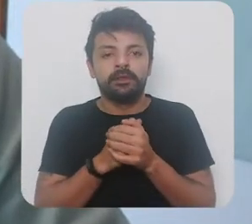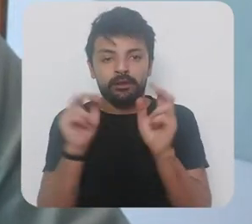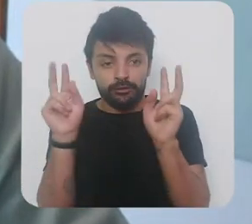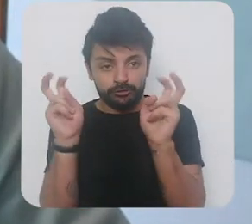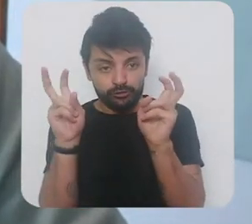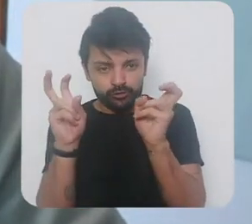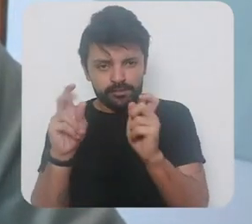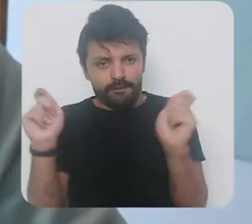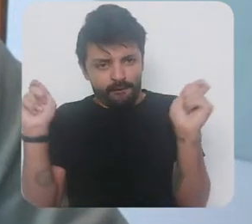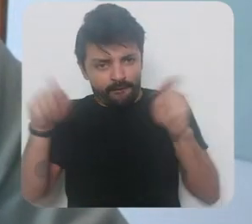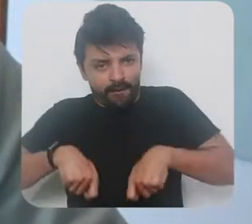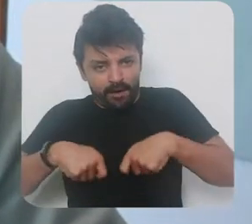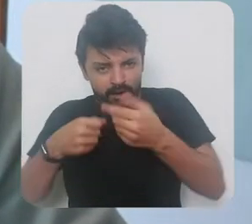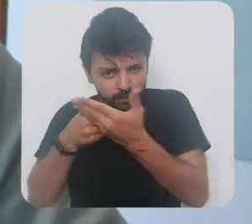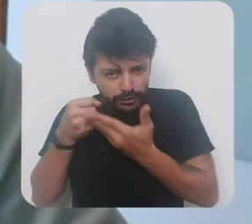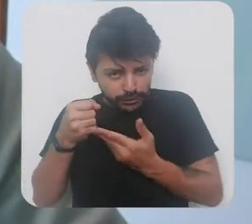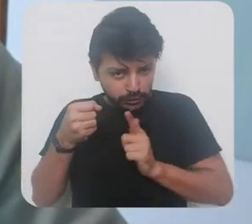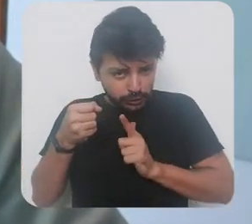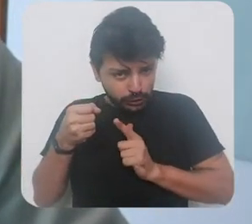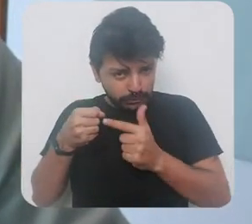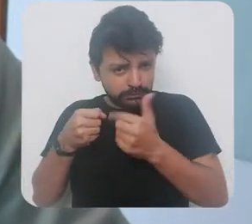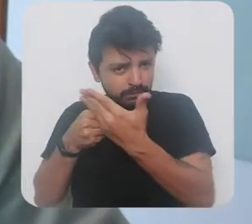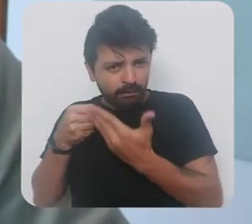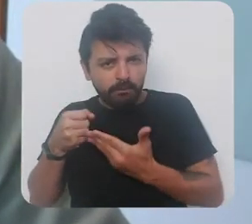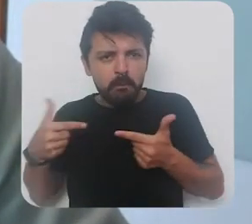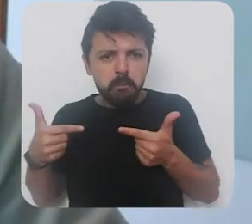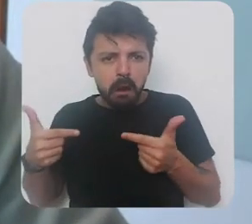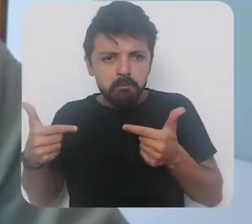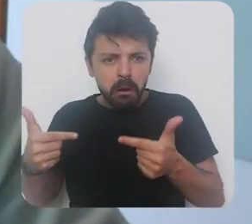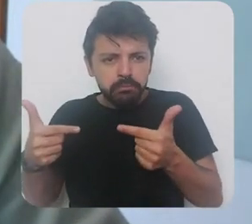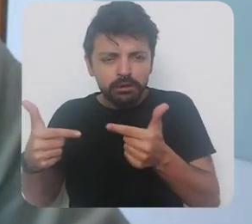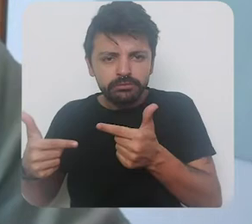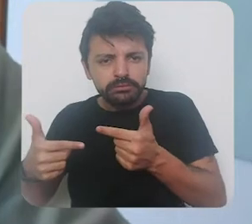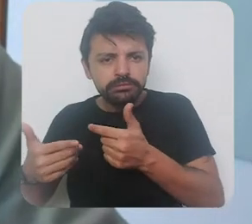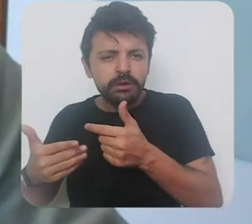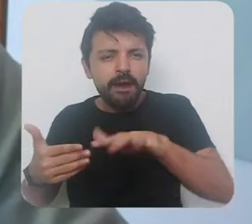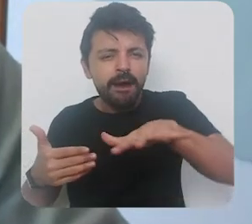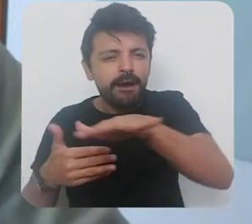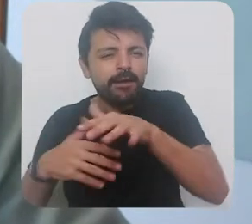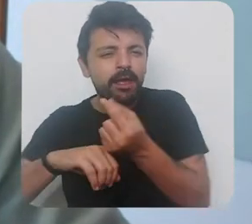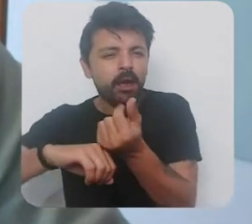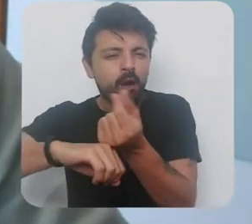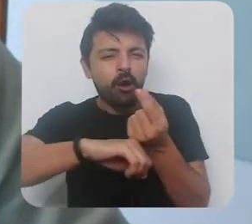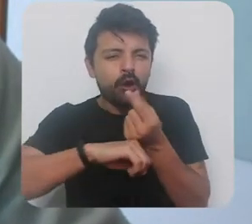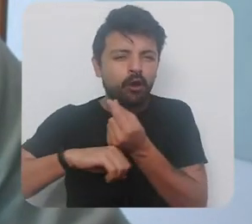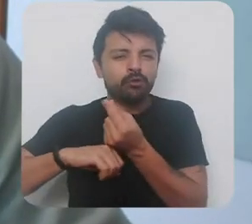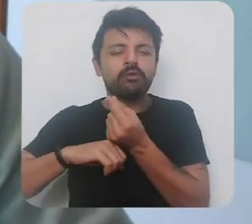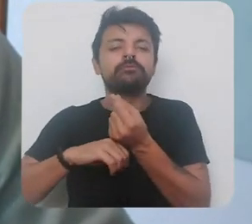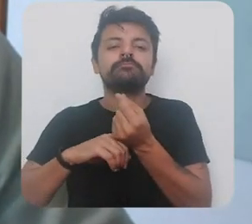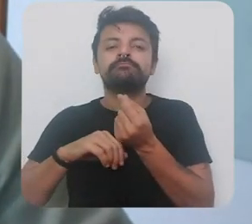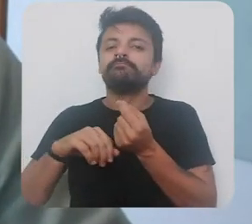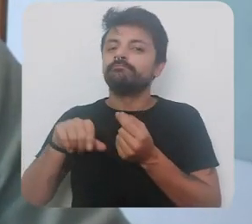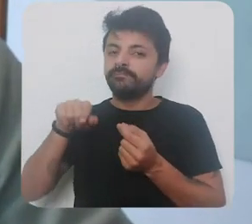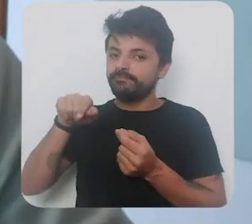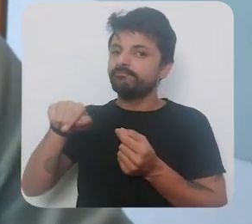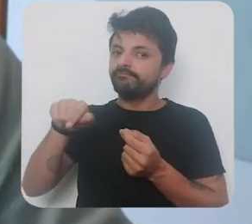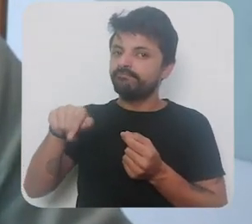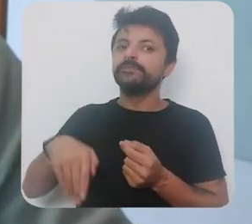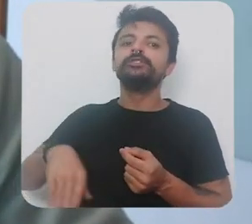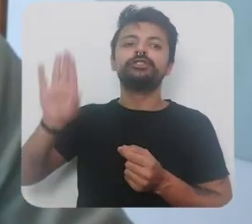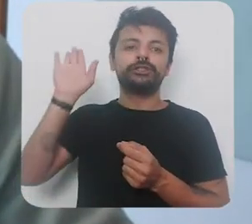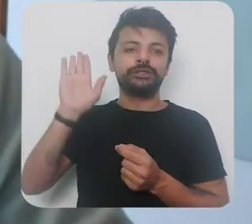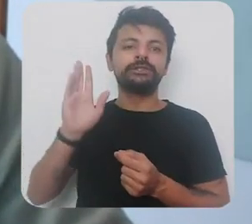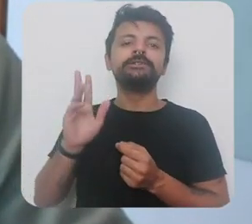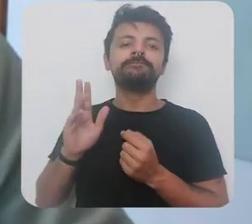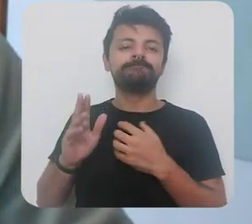em relação a capacidade que o Estado tem de atuar hoje no campo econômico ela está